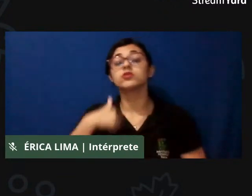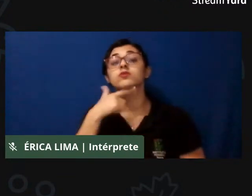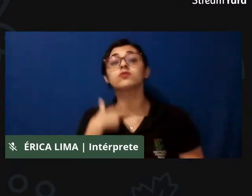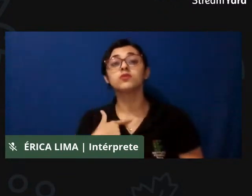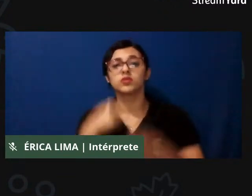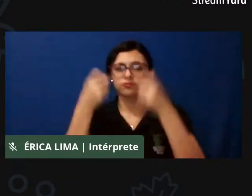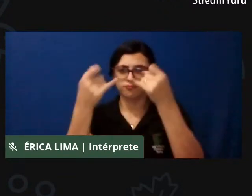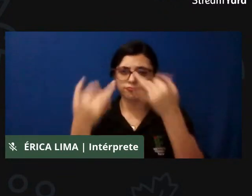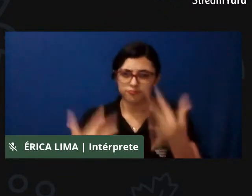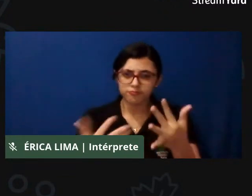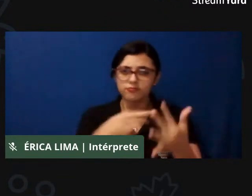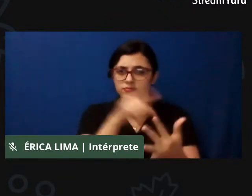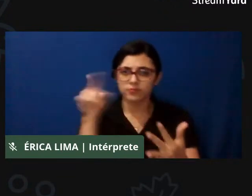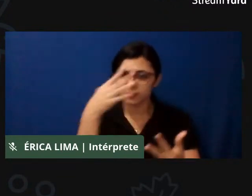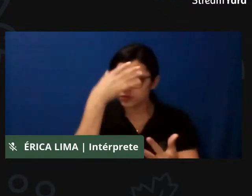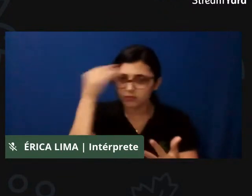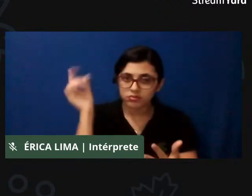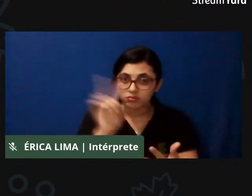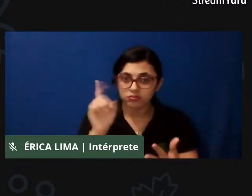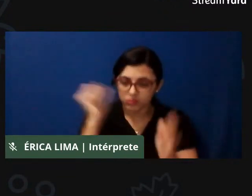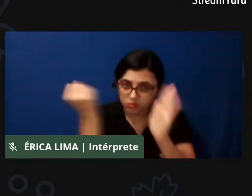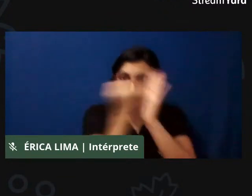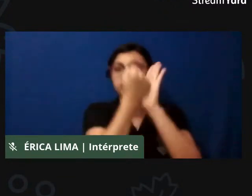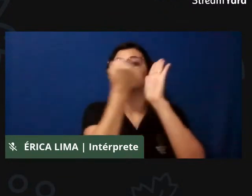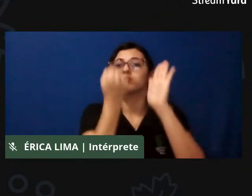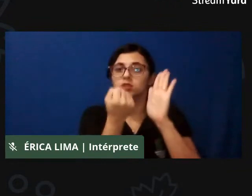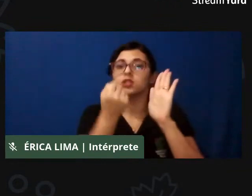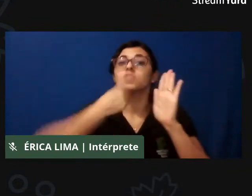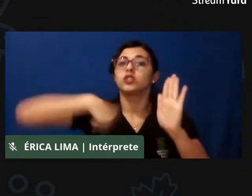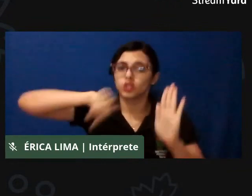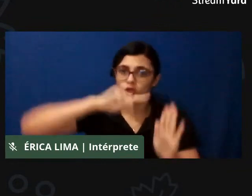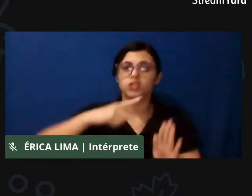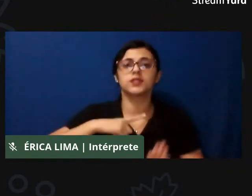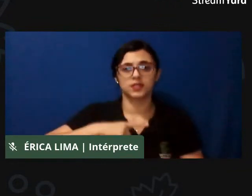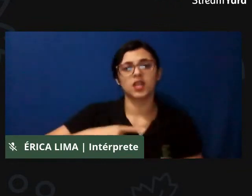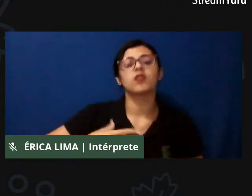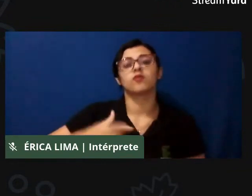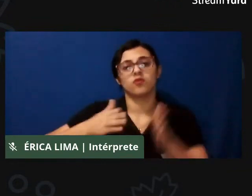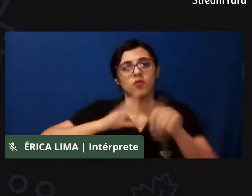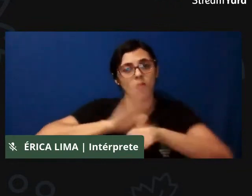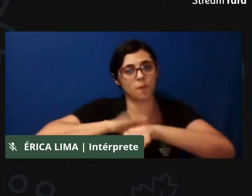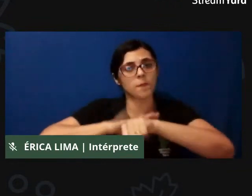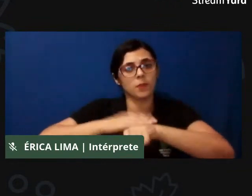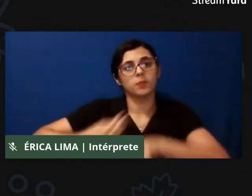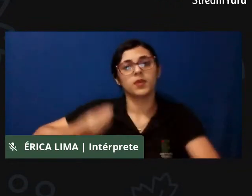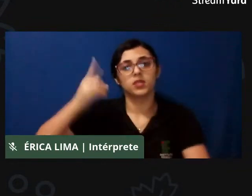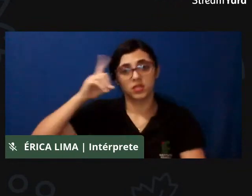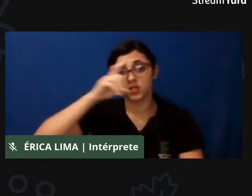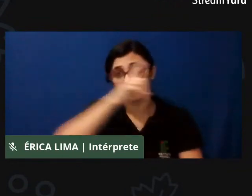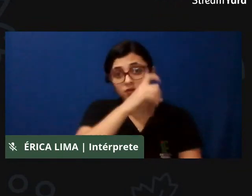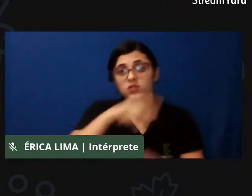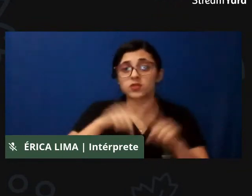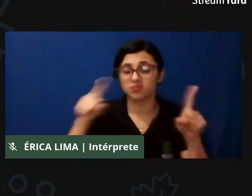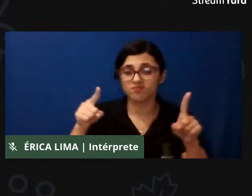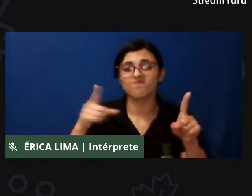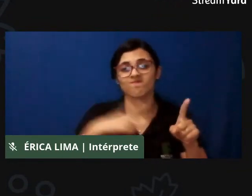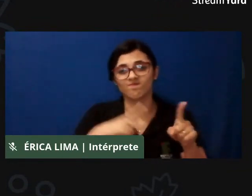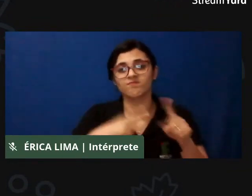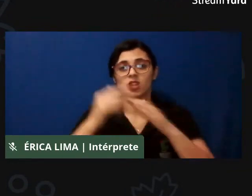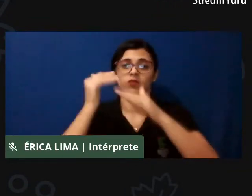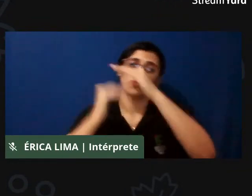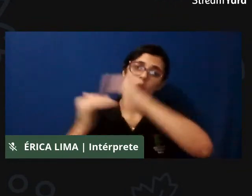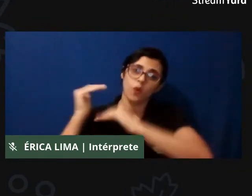vivemos um momento muito difícil e que há um retrocesso de políticas públicas que foram